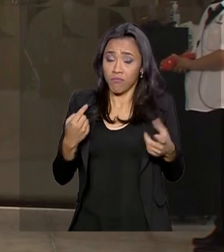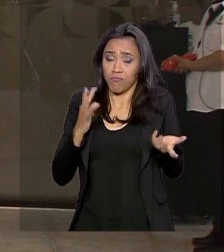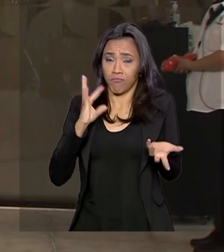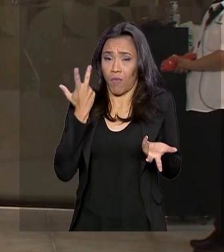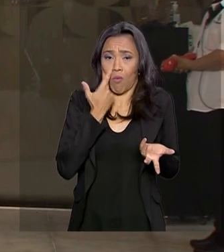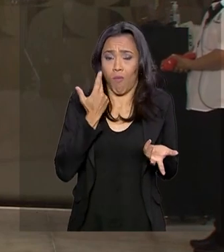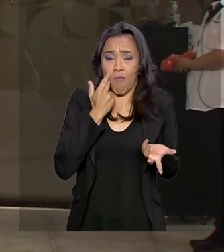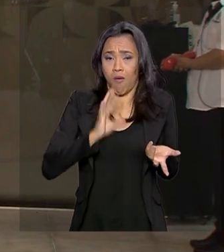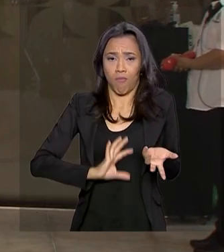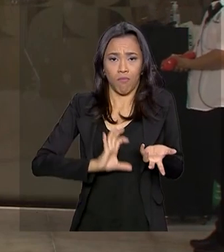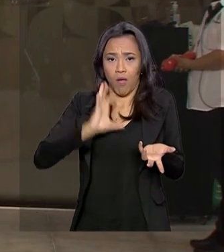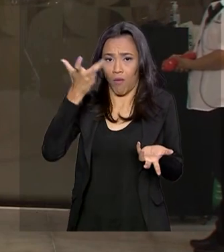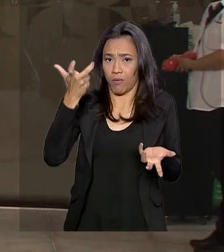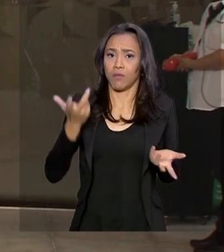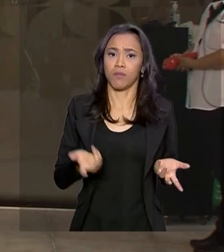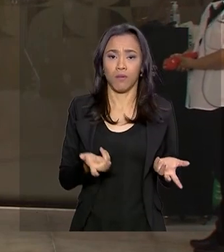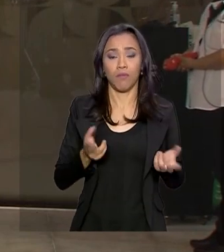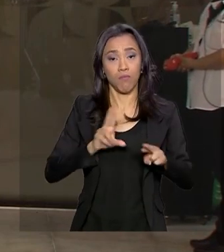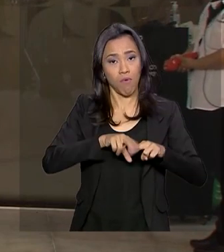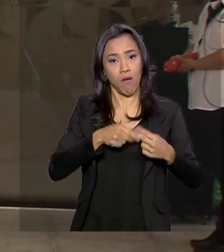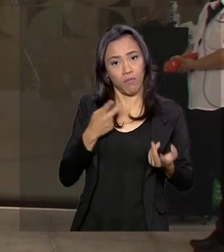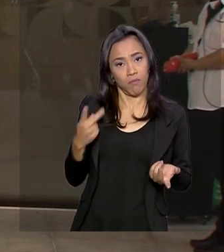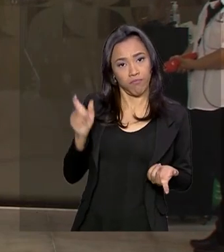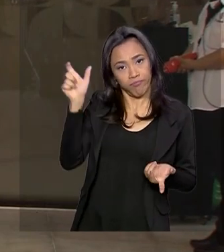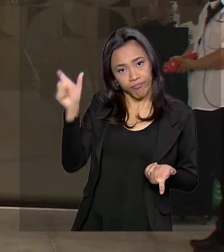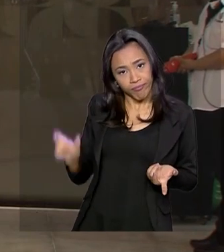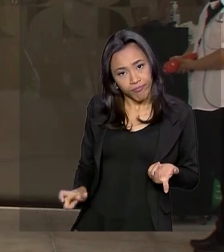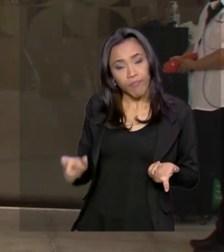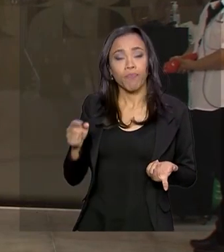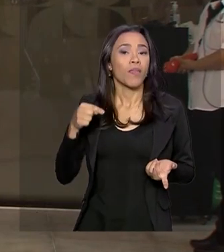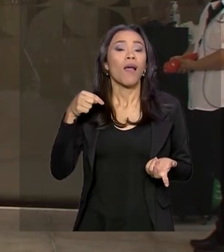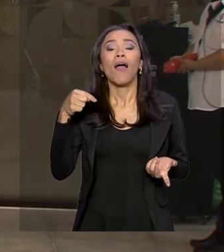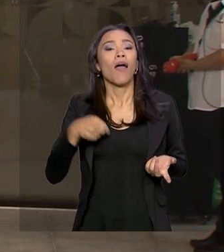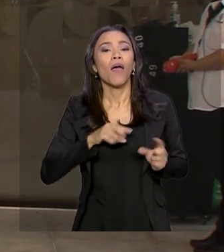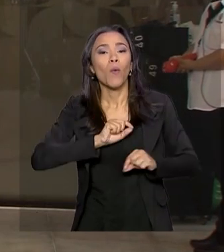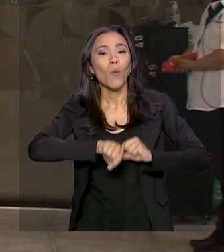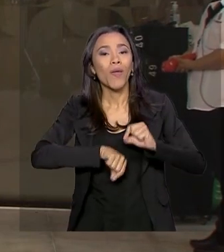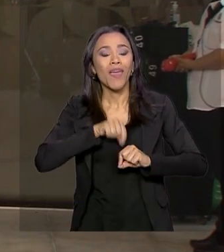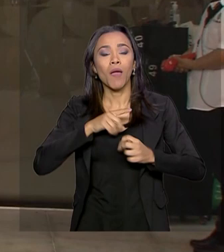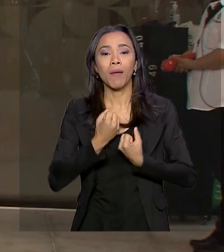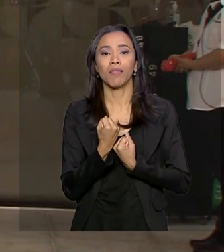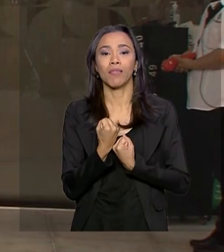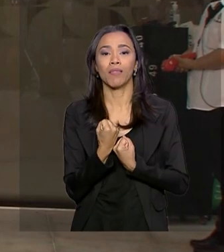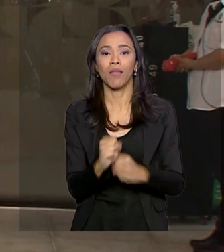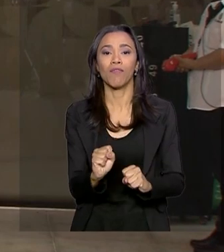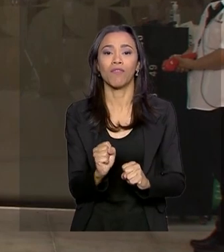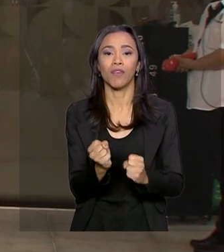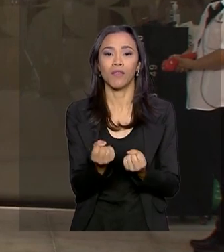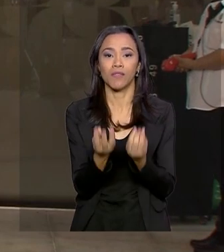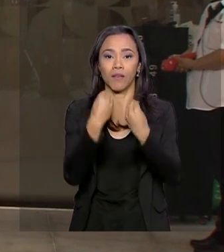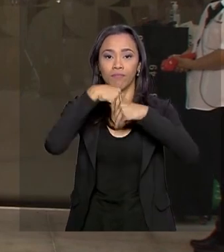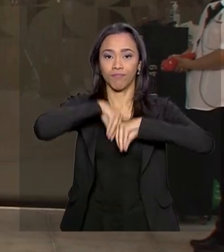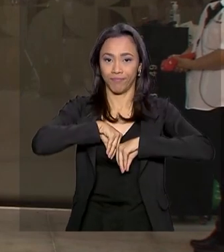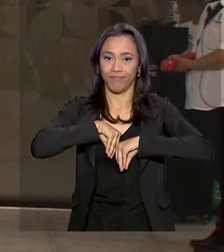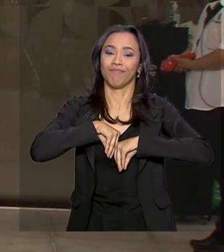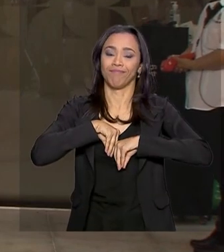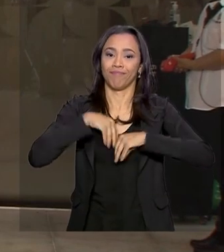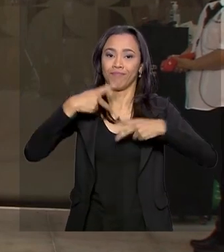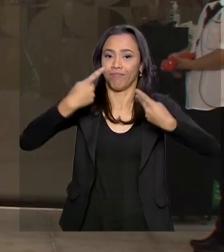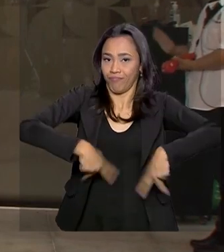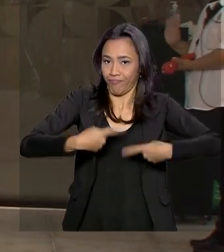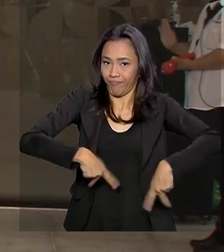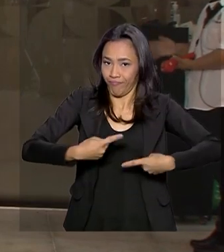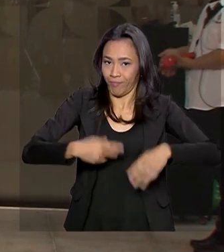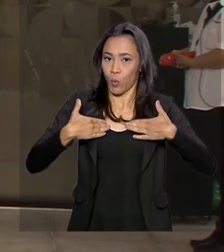em cirurgias de médio porte, como uma espécie de mecanismo de defesa do organismo. Hoje, pela manhã, no